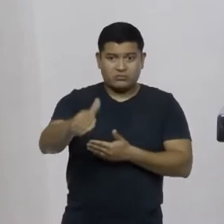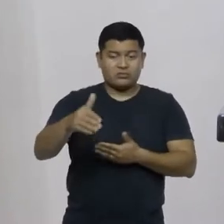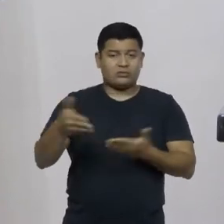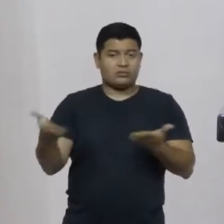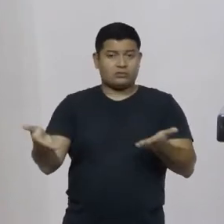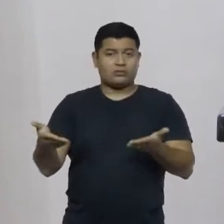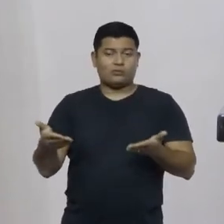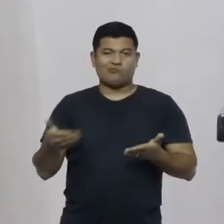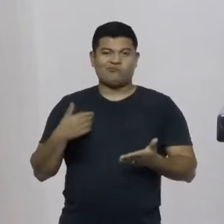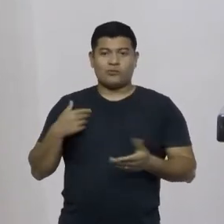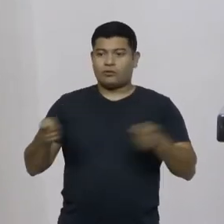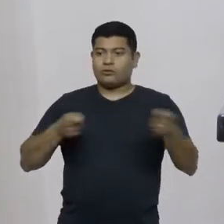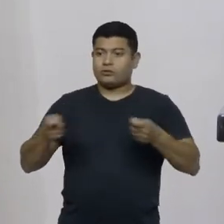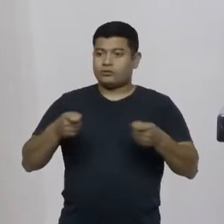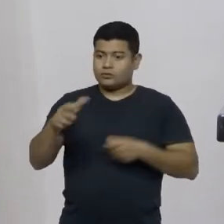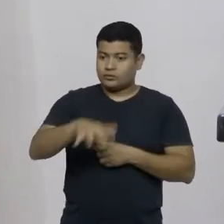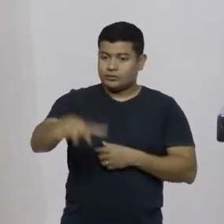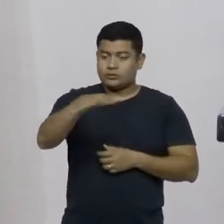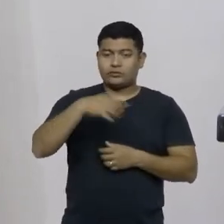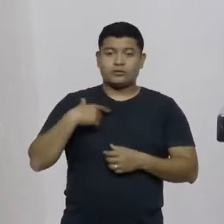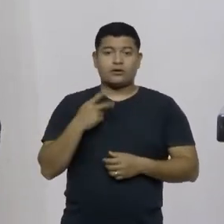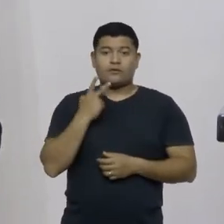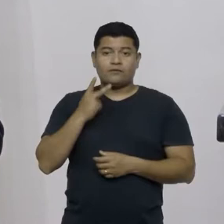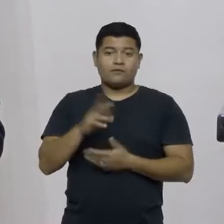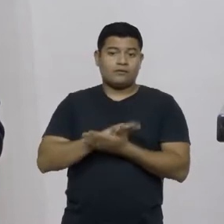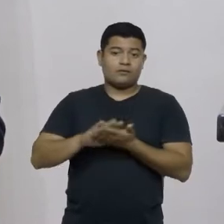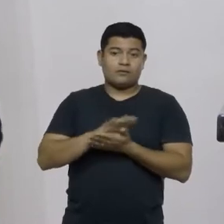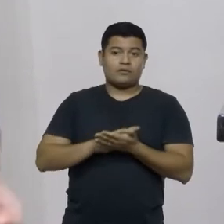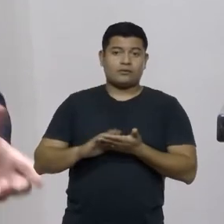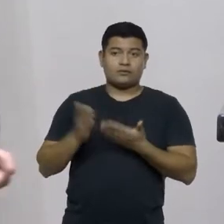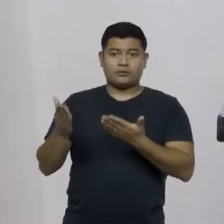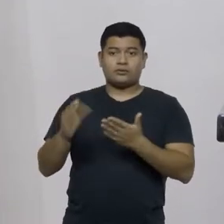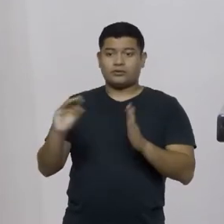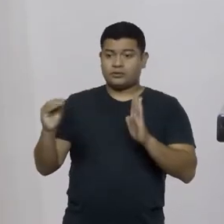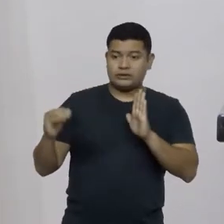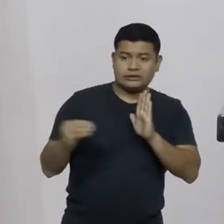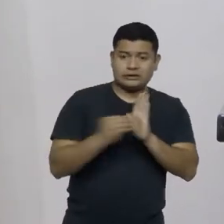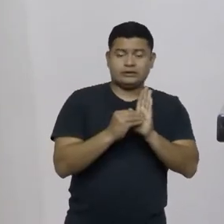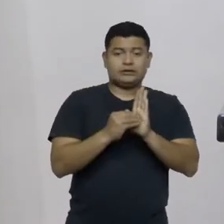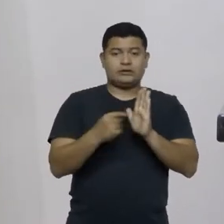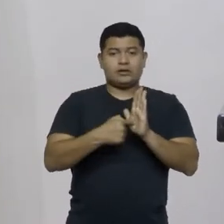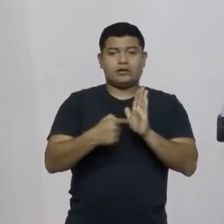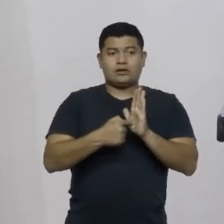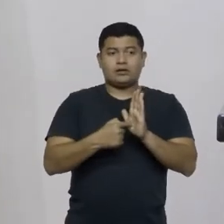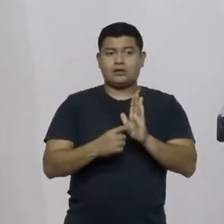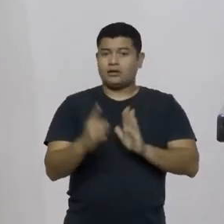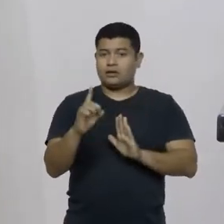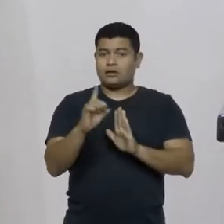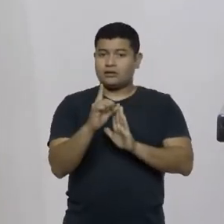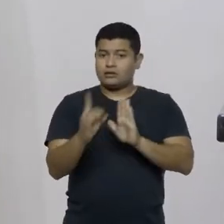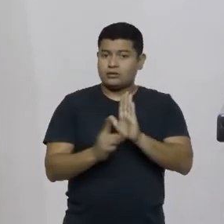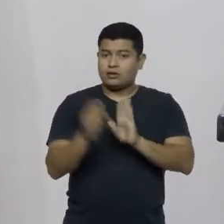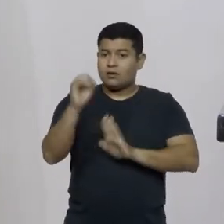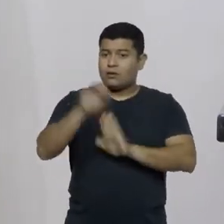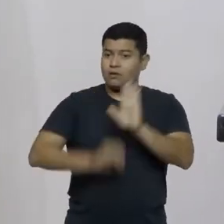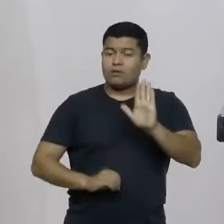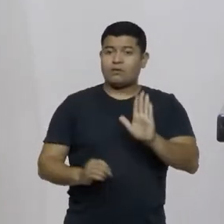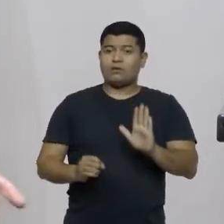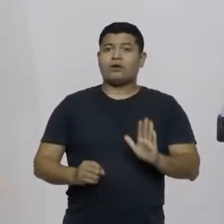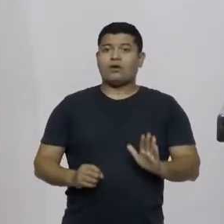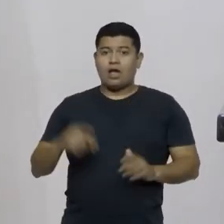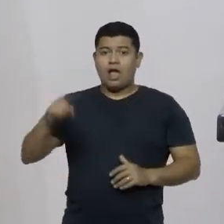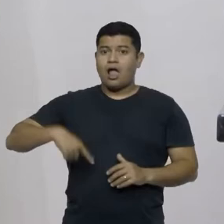de dizer que a compra não estava não estava publicada no diário oficial o que é um dos maiores